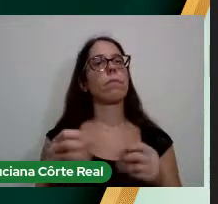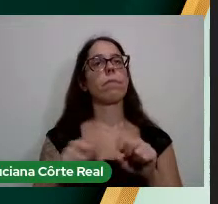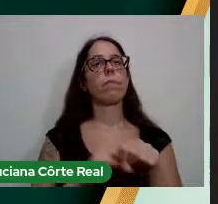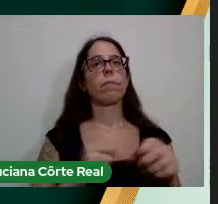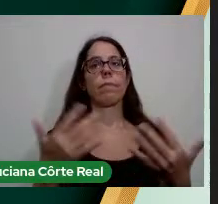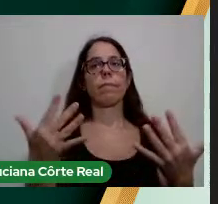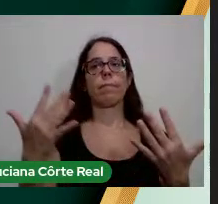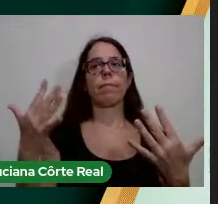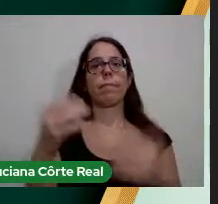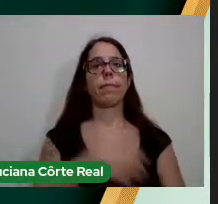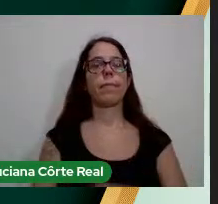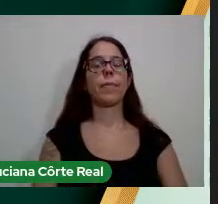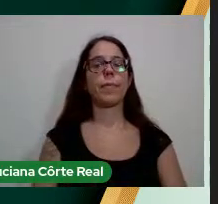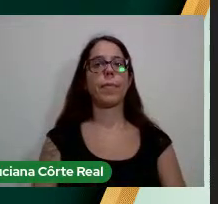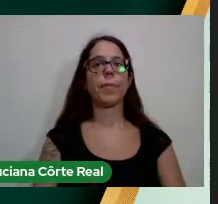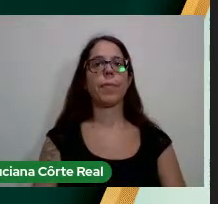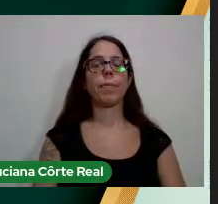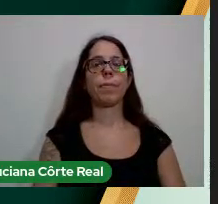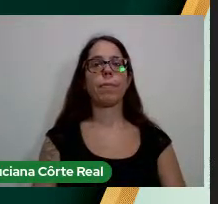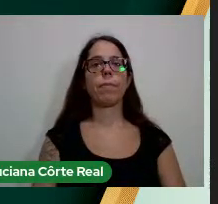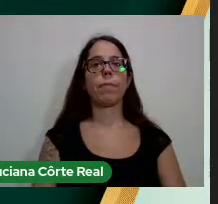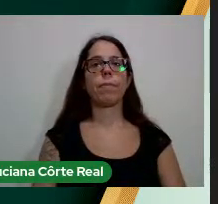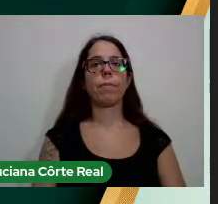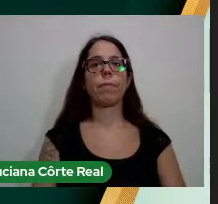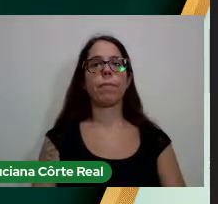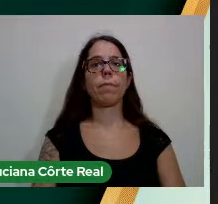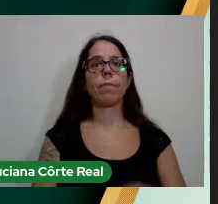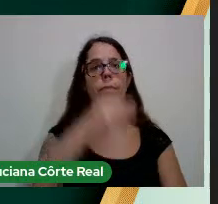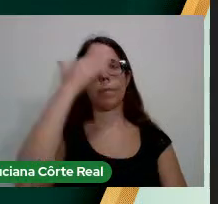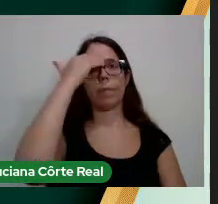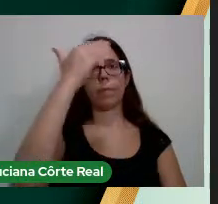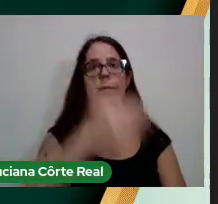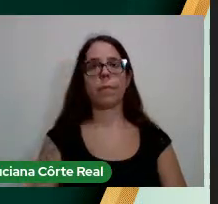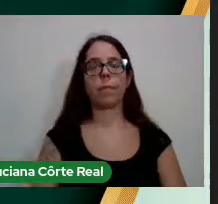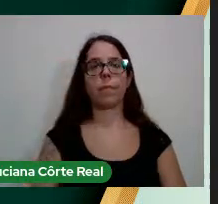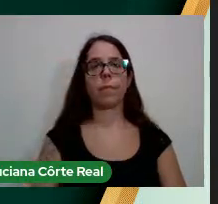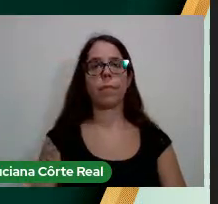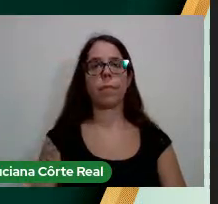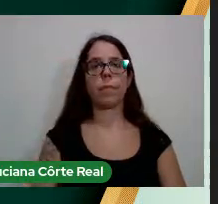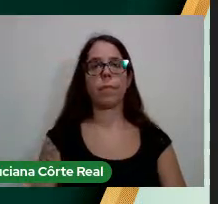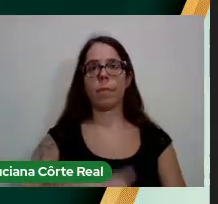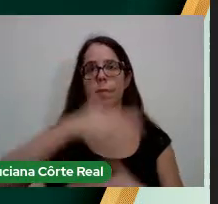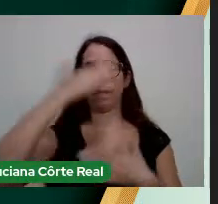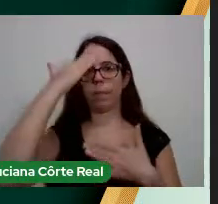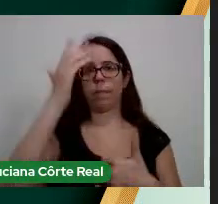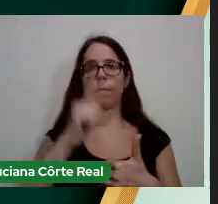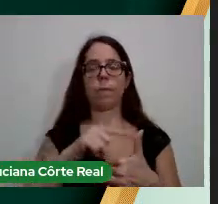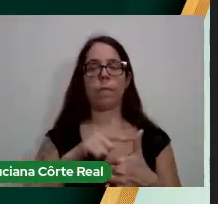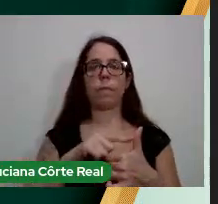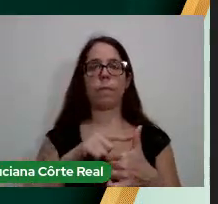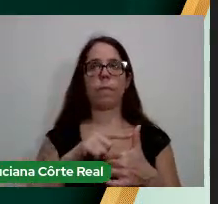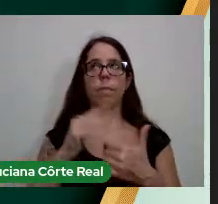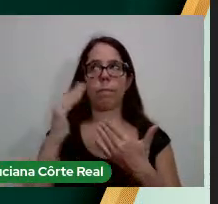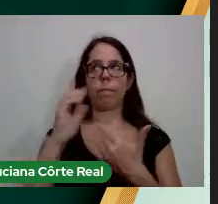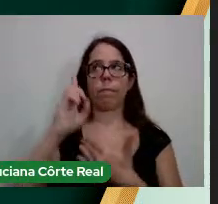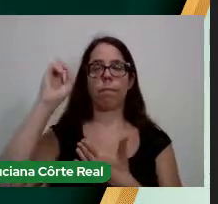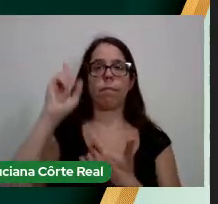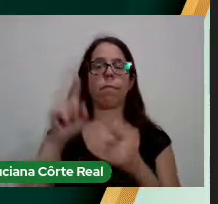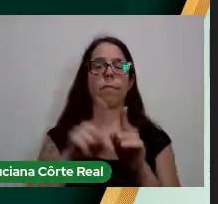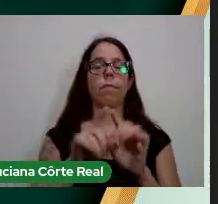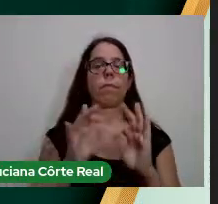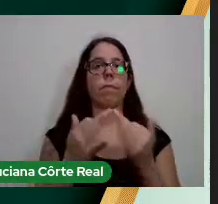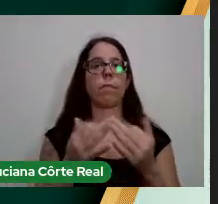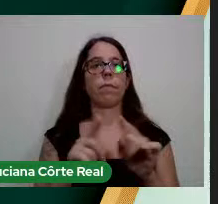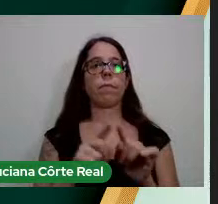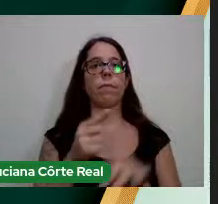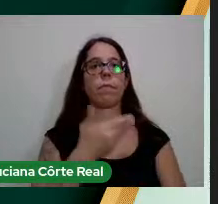Parabéns Muito obrigada Gratidão primeiramente a Deus Aos meus familiares,